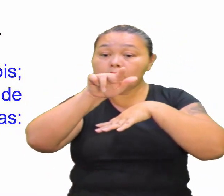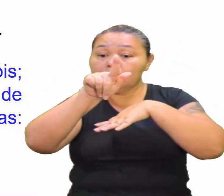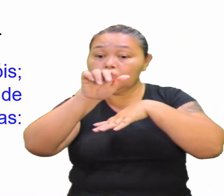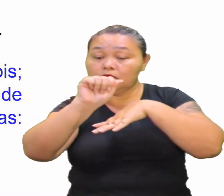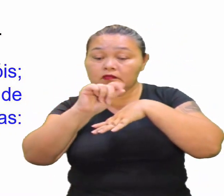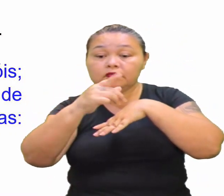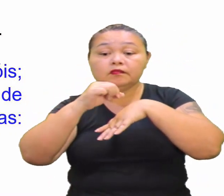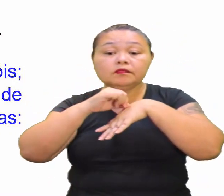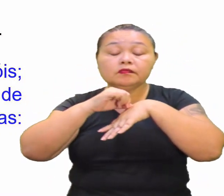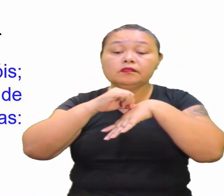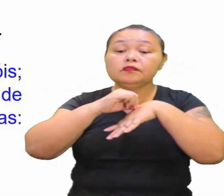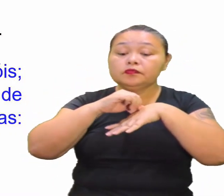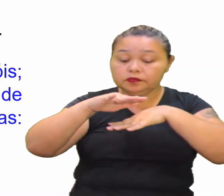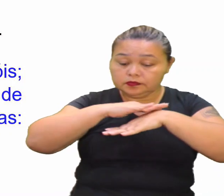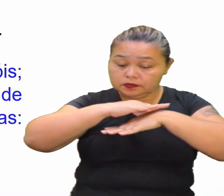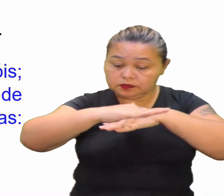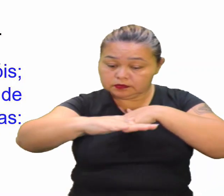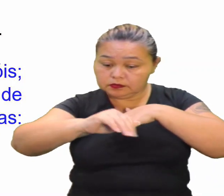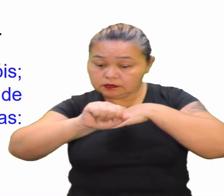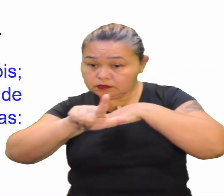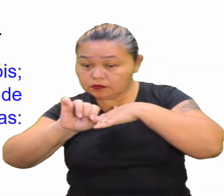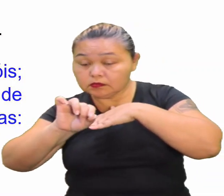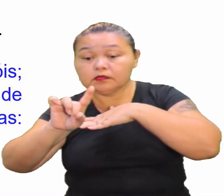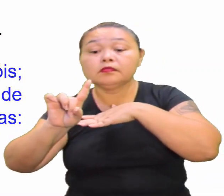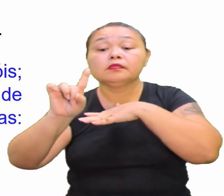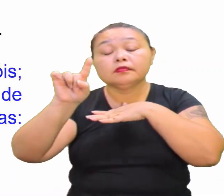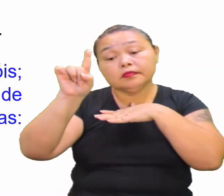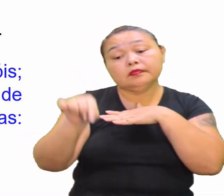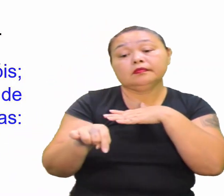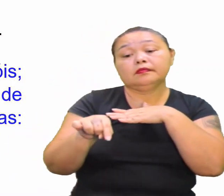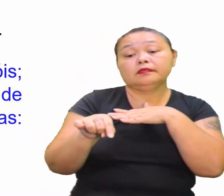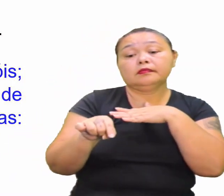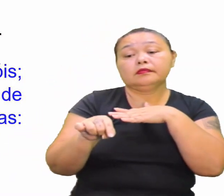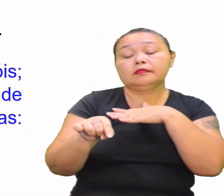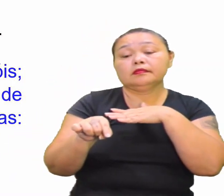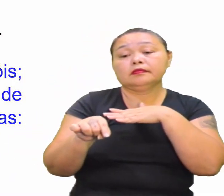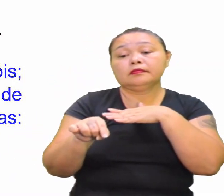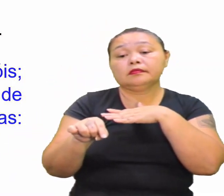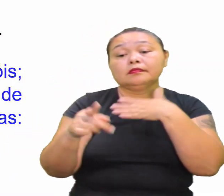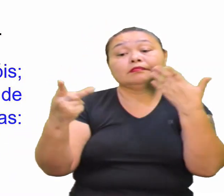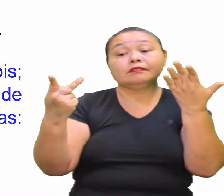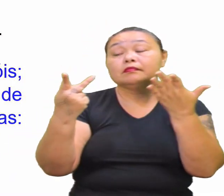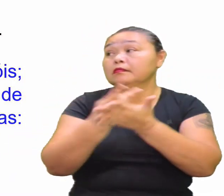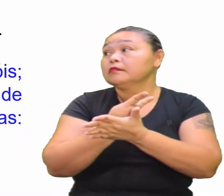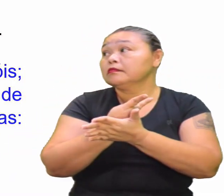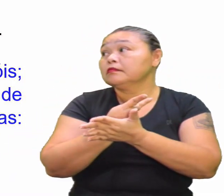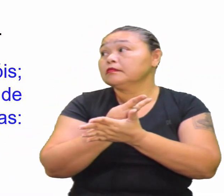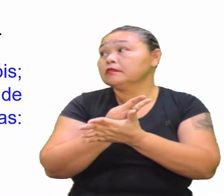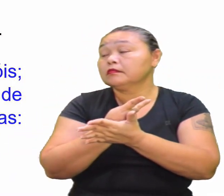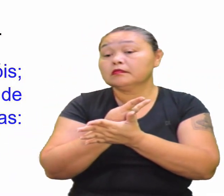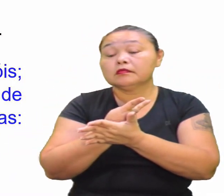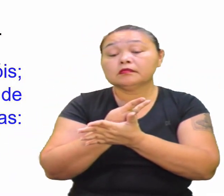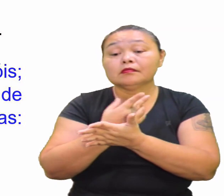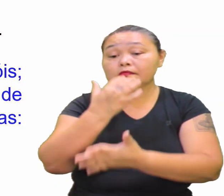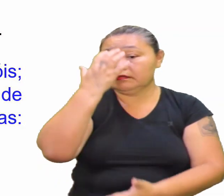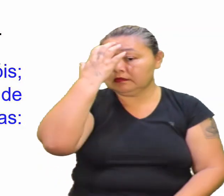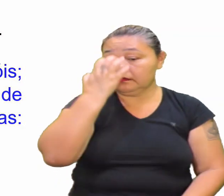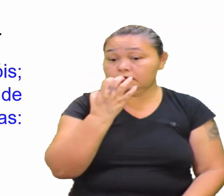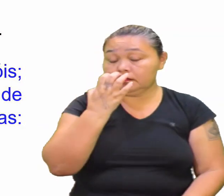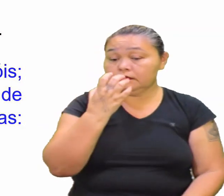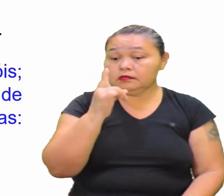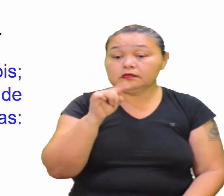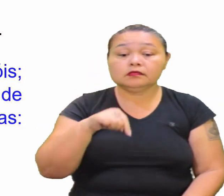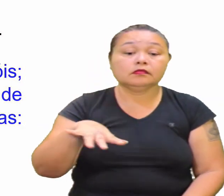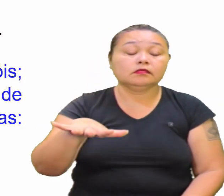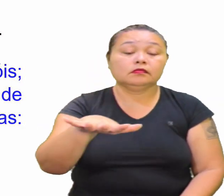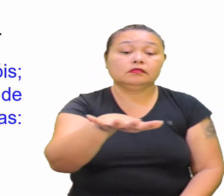As situações Do solo Realmente O que acontece De grave Nessa